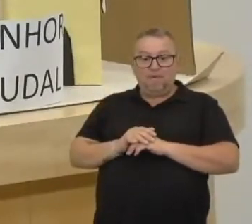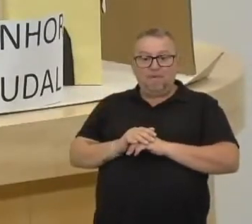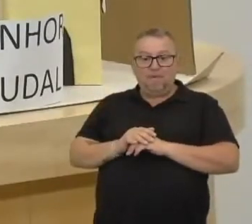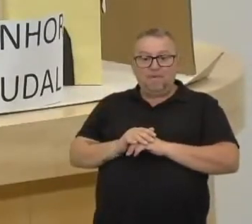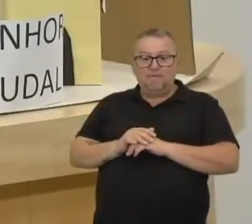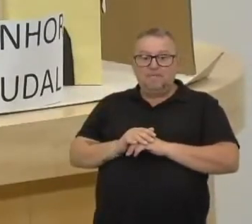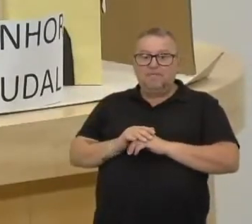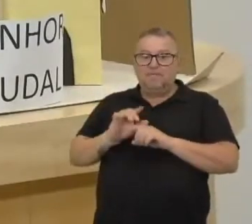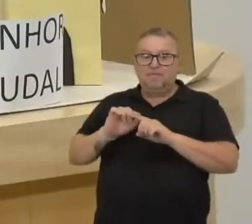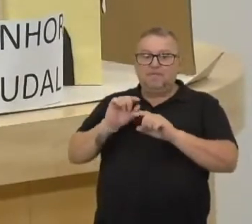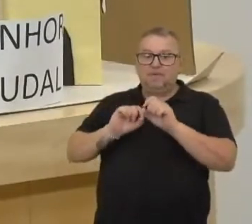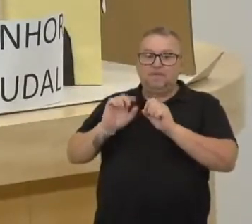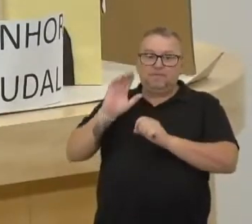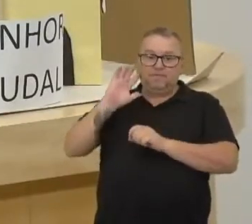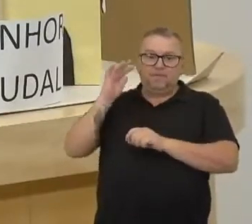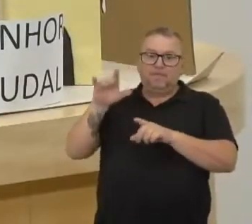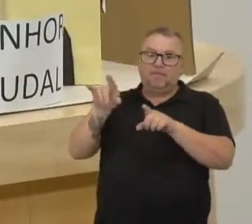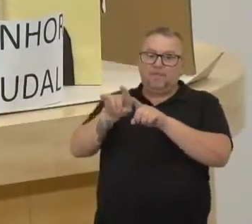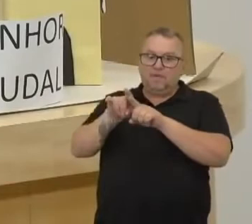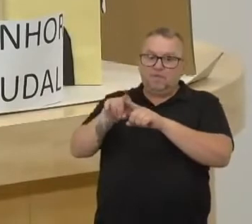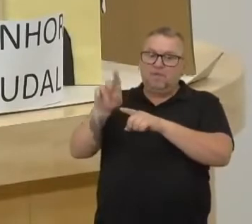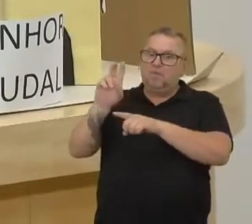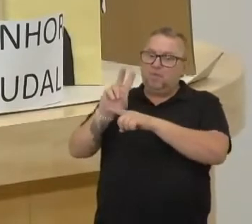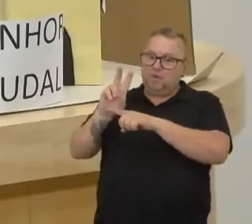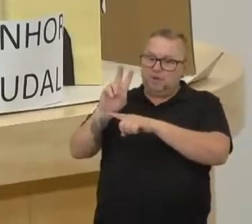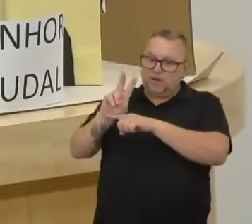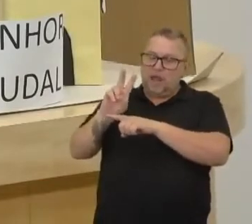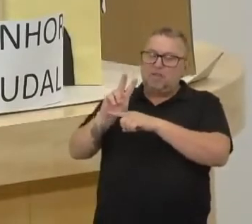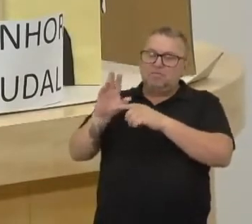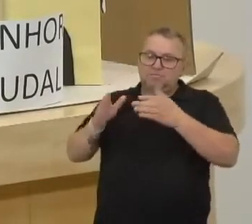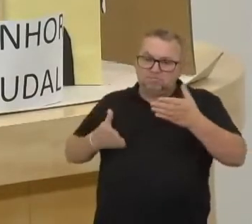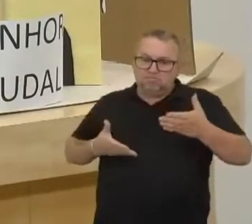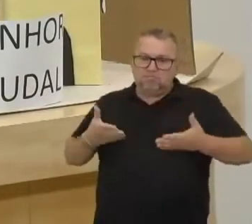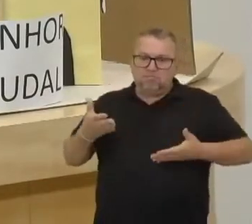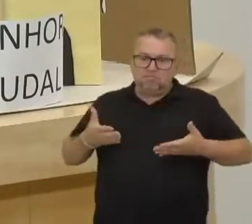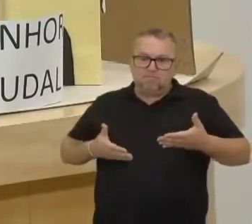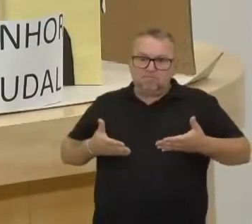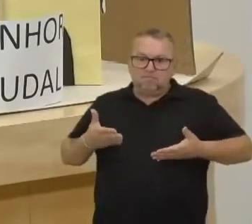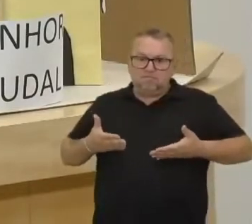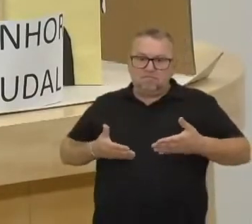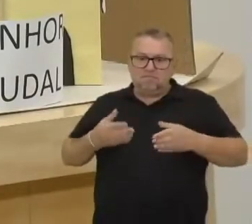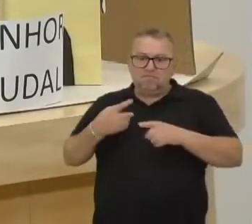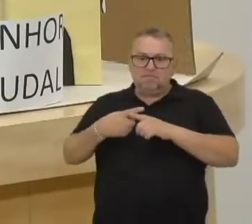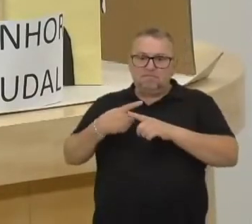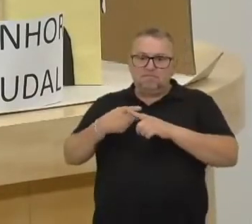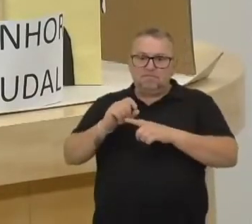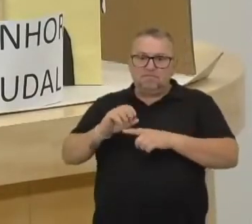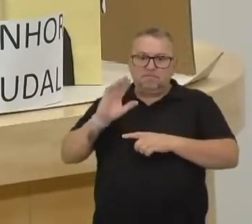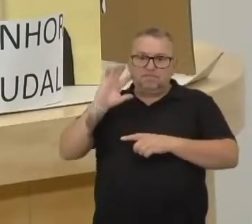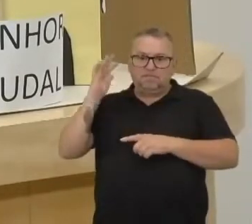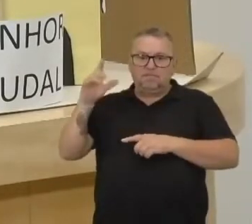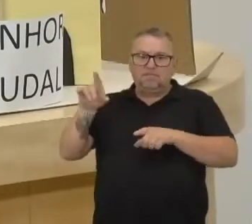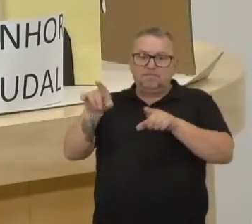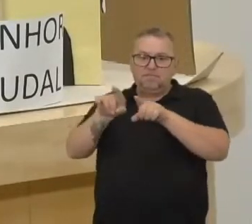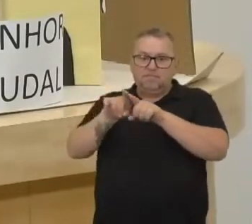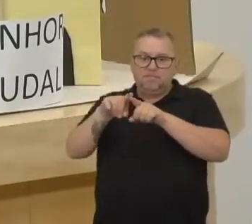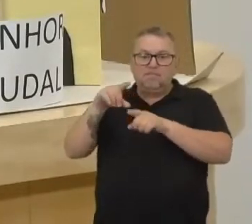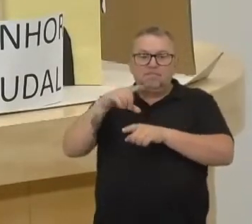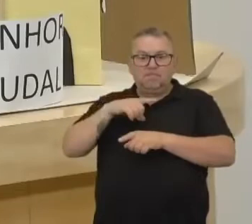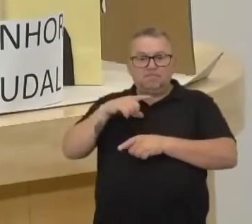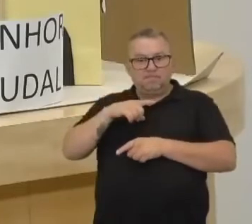O senhor feudal, de certa forma, também protege esses servos, sabe? Porque esses servos aqui, eles também estavam lá